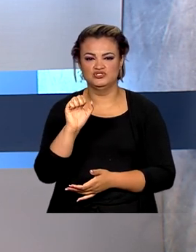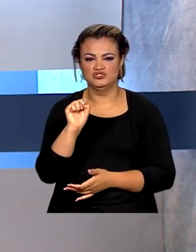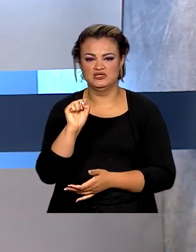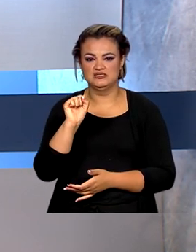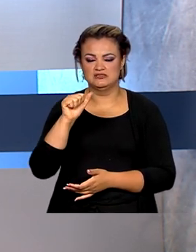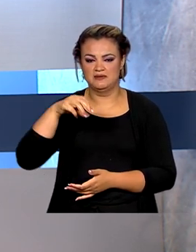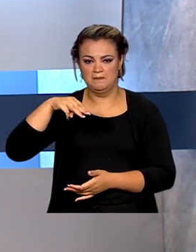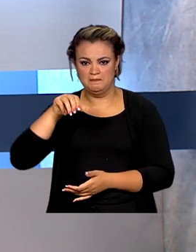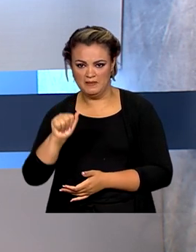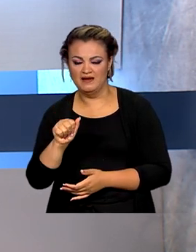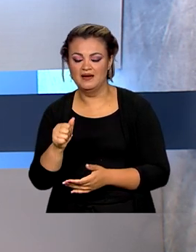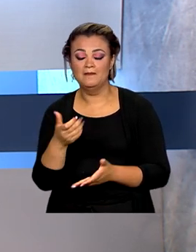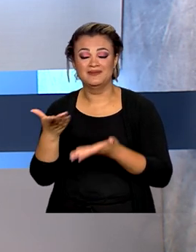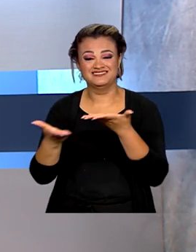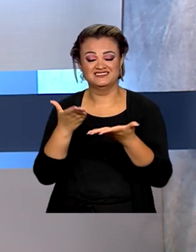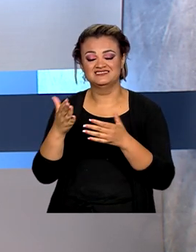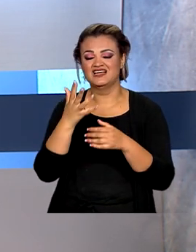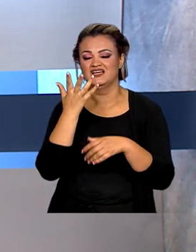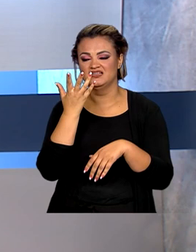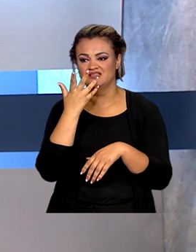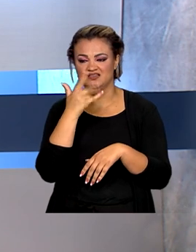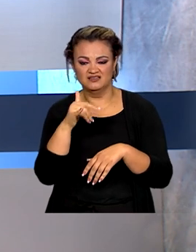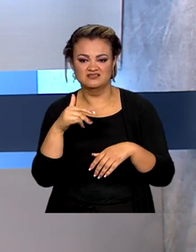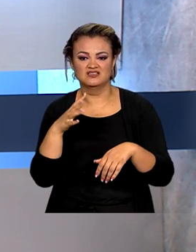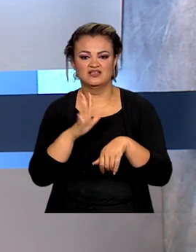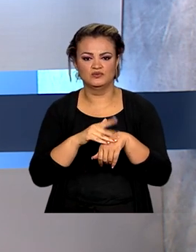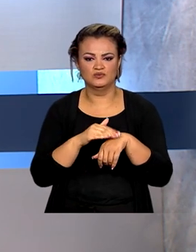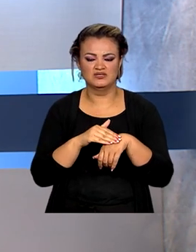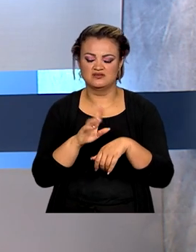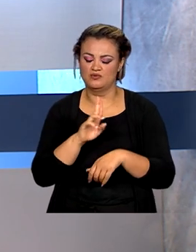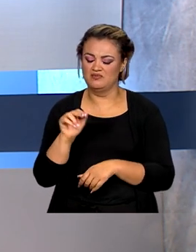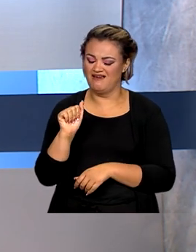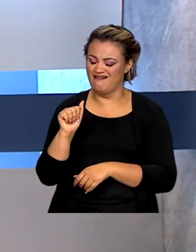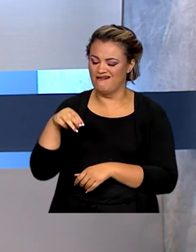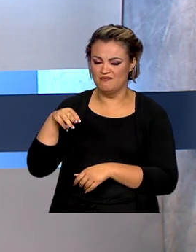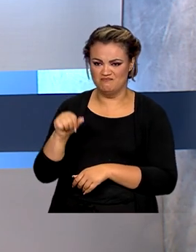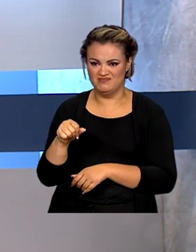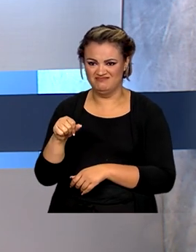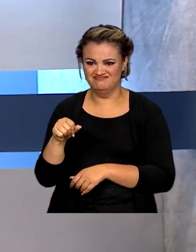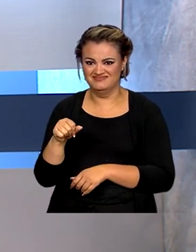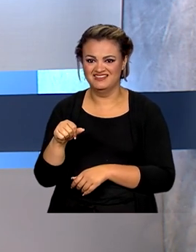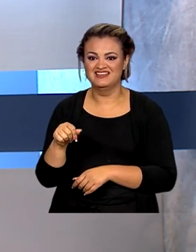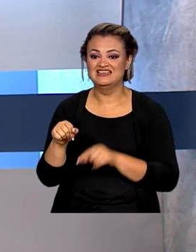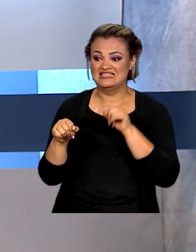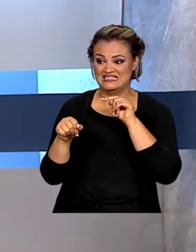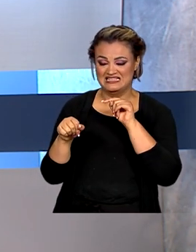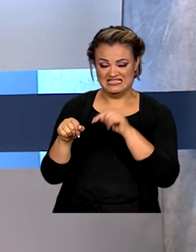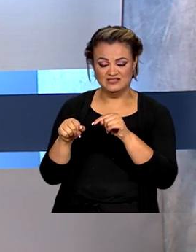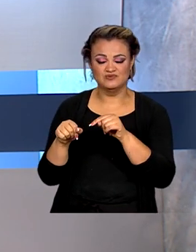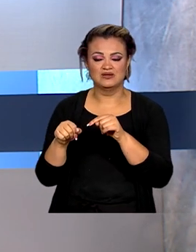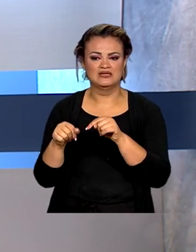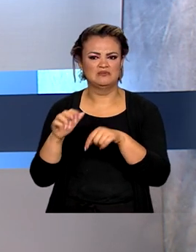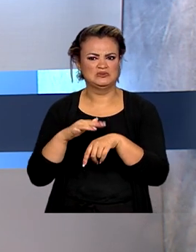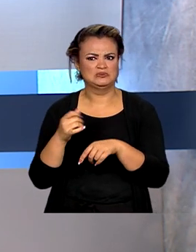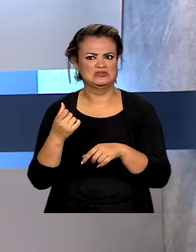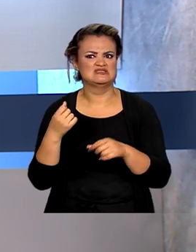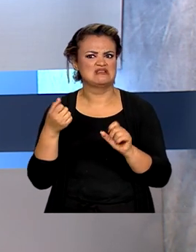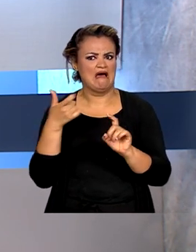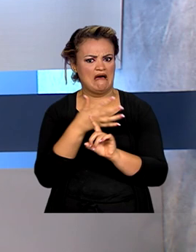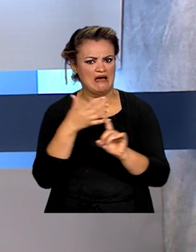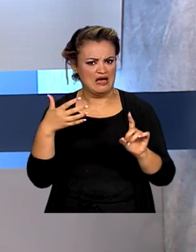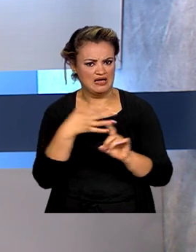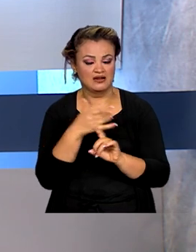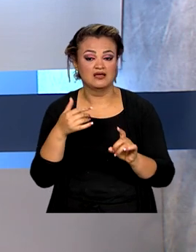trata crianças com atrofia muscular espinhal, uma doença super rara, e foi incluído graças a um modelo de contrato